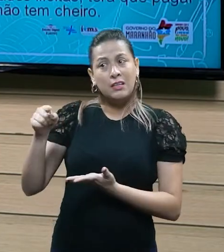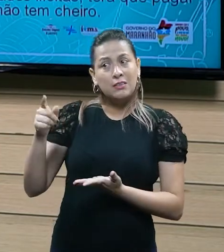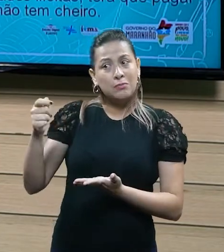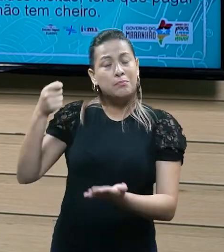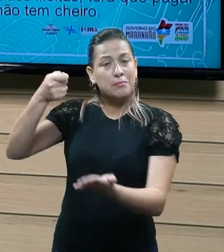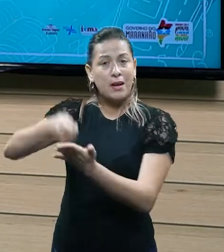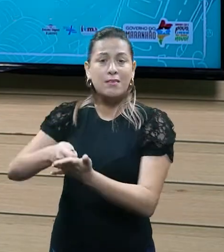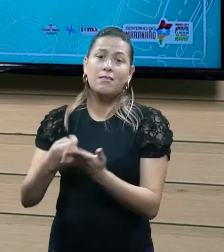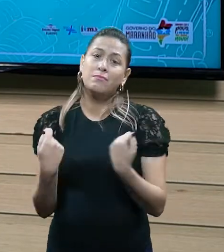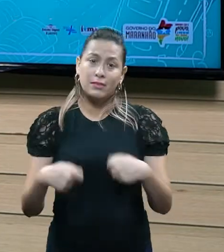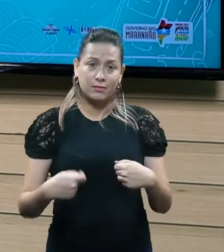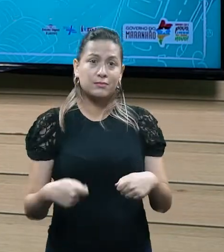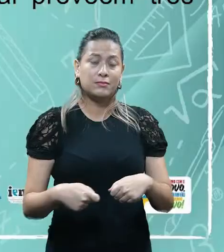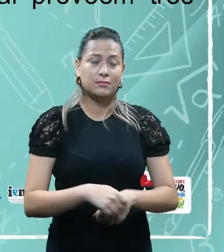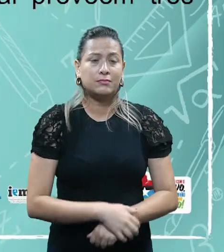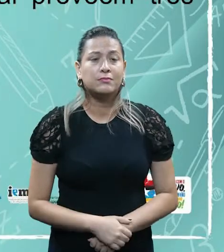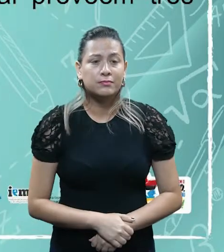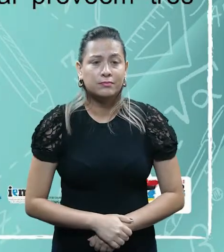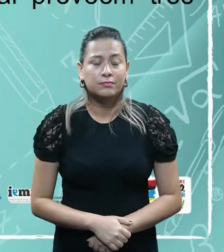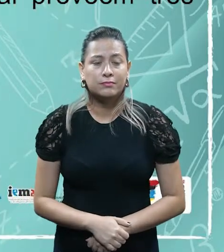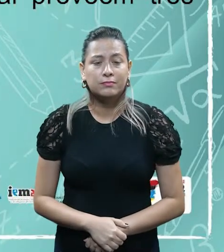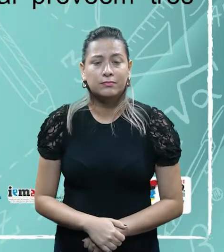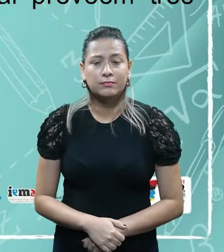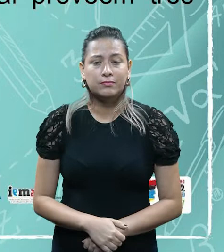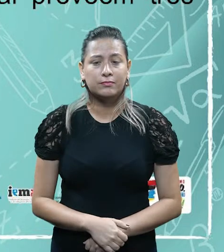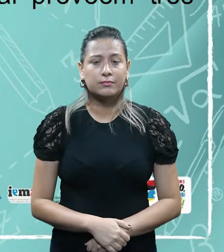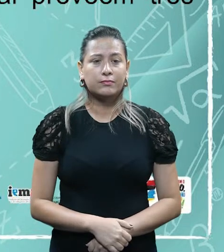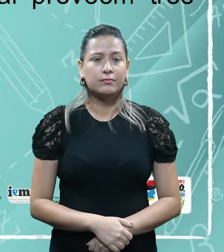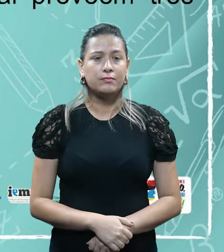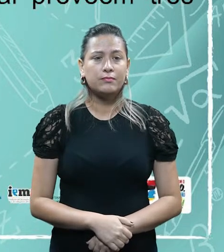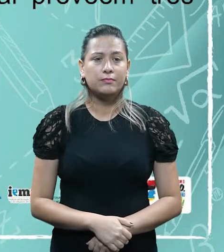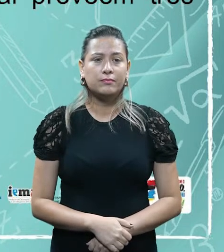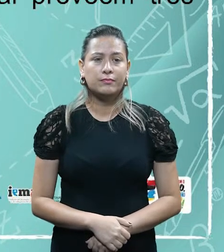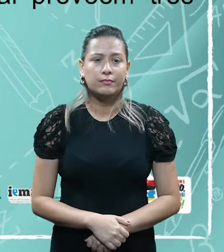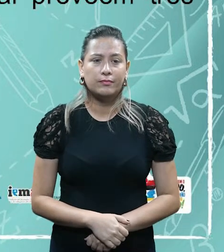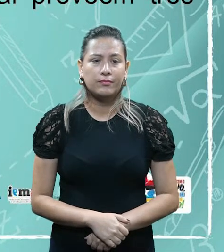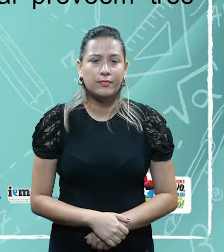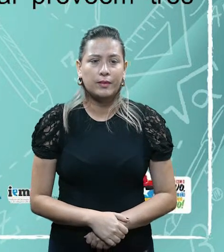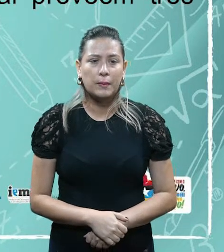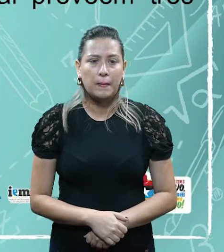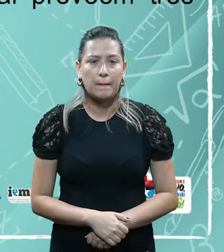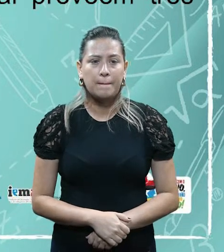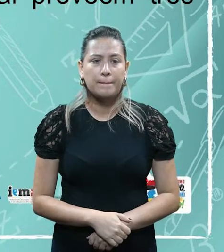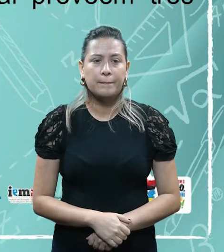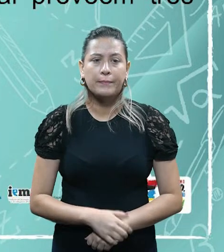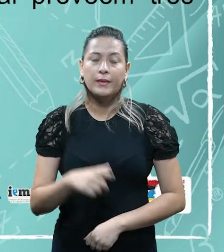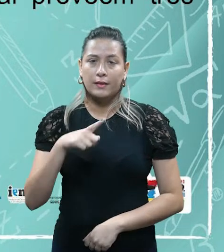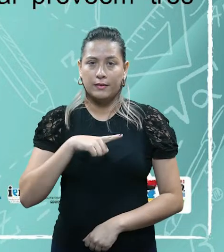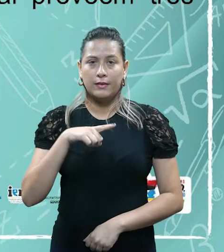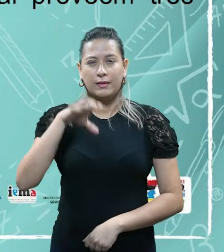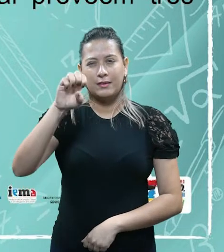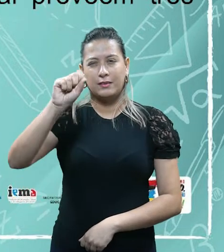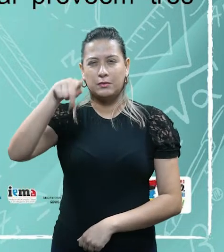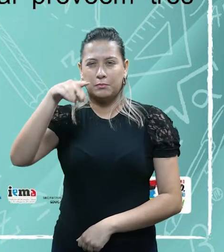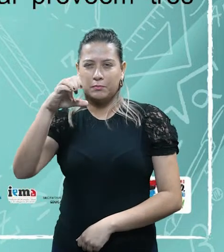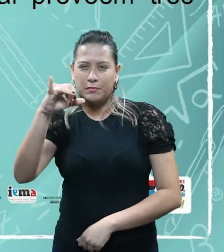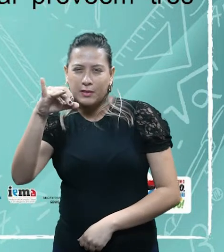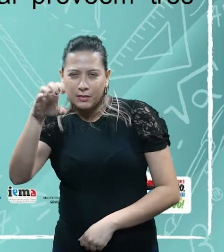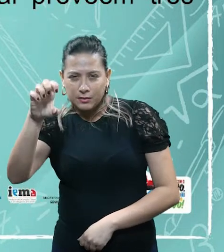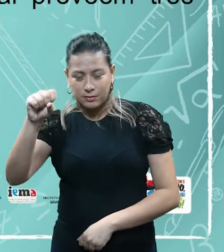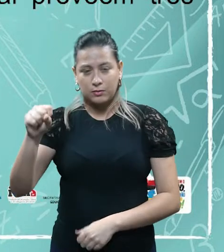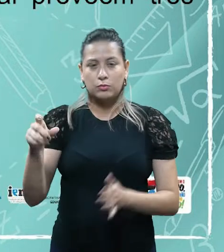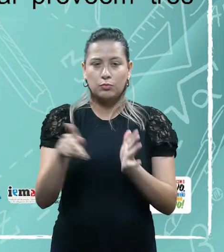fato gerador, ele vai ter que pagar. Ok, nós temos, de fato, é, algumas espécies tributárias,